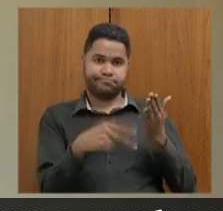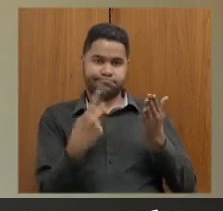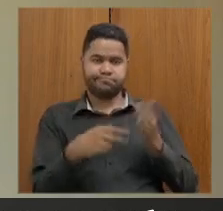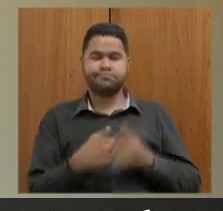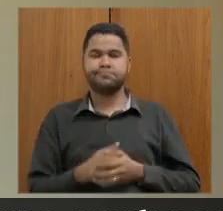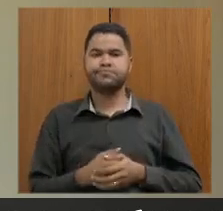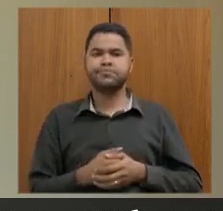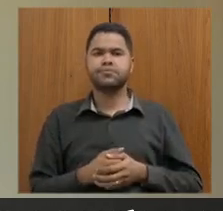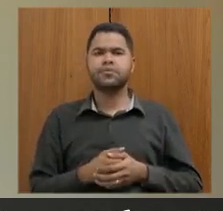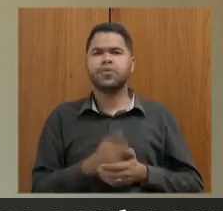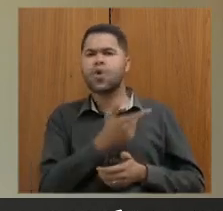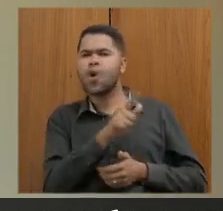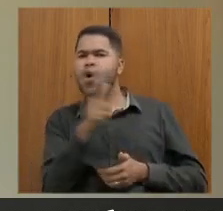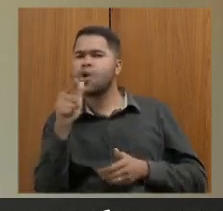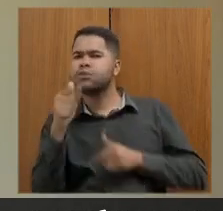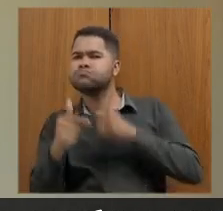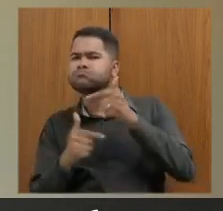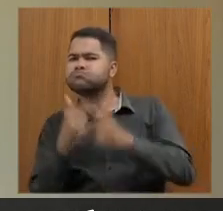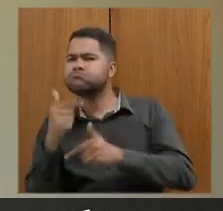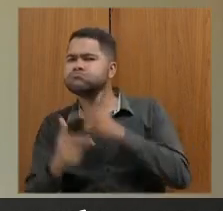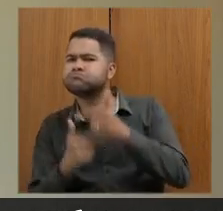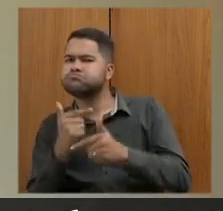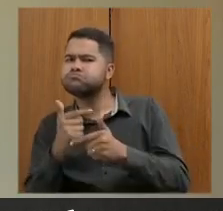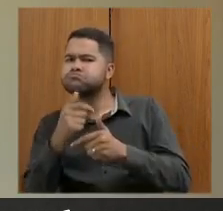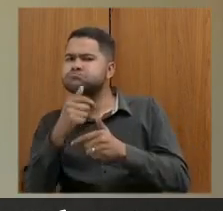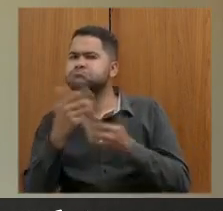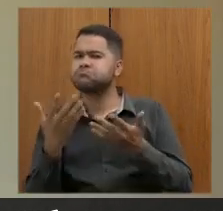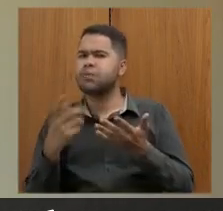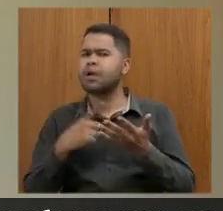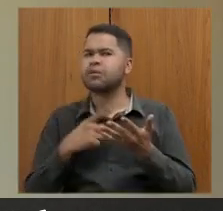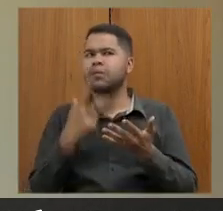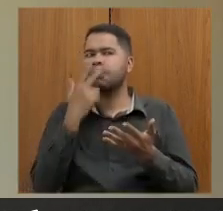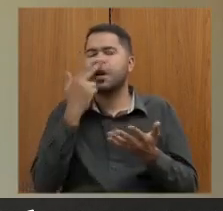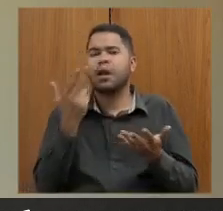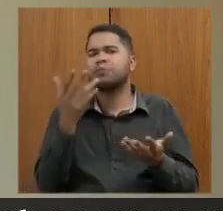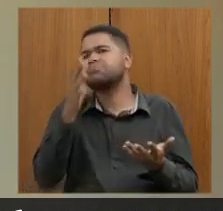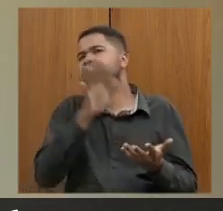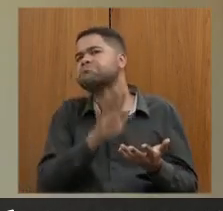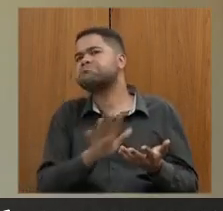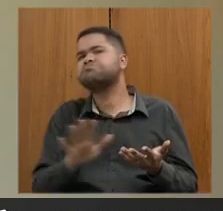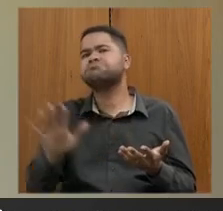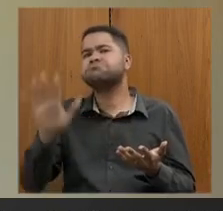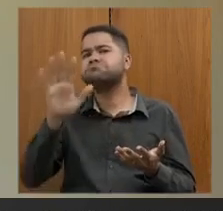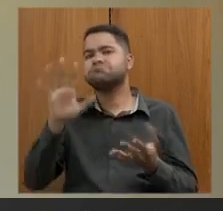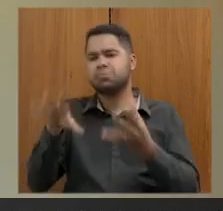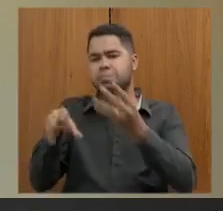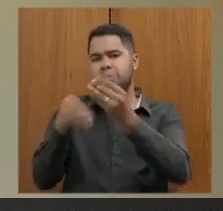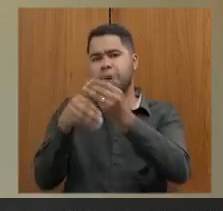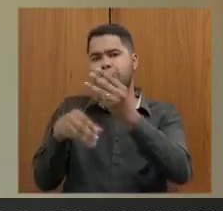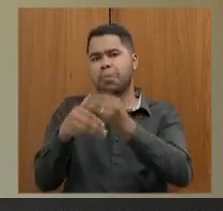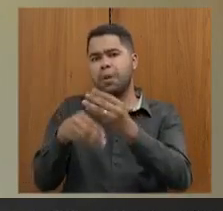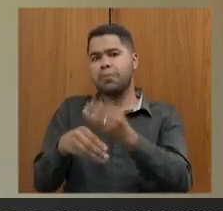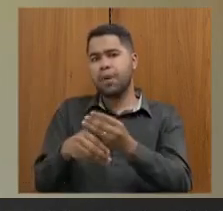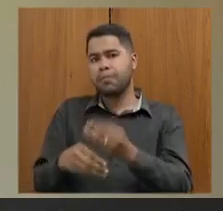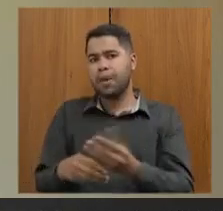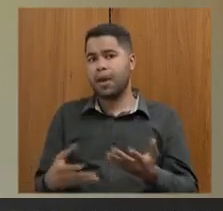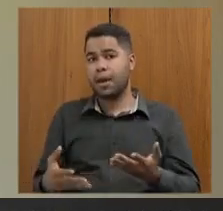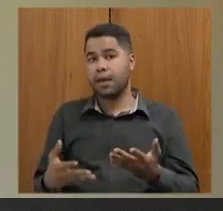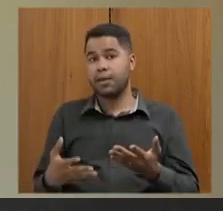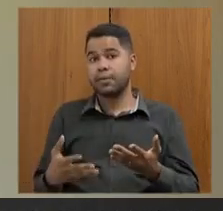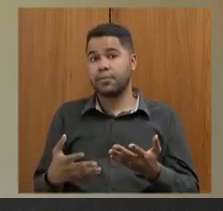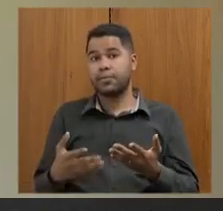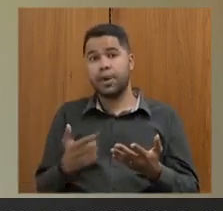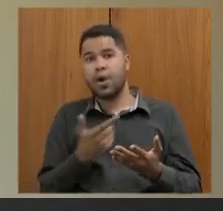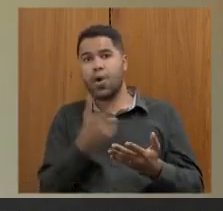esse entre outras atividades ele tem aberto muito espaço para designação desses profissionais para